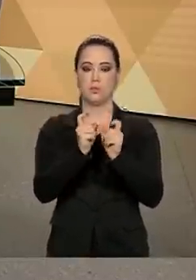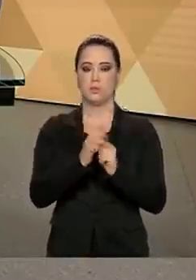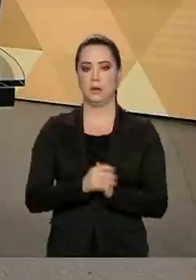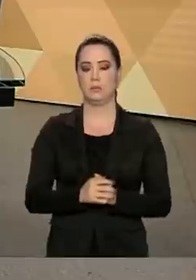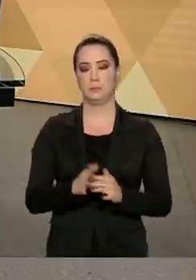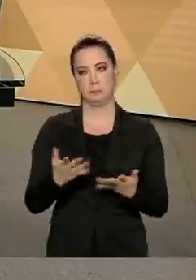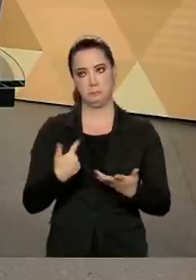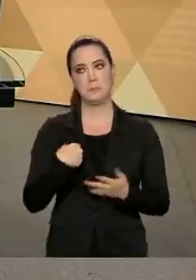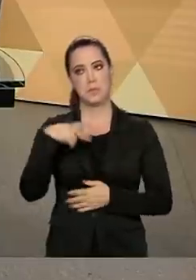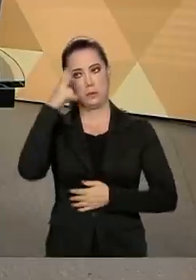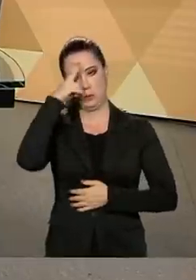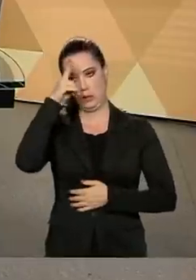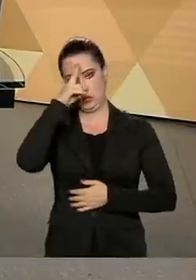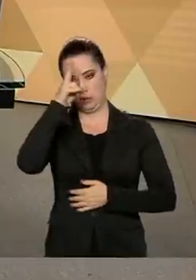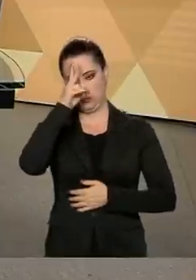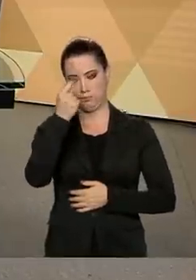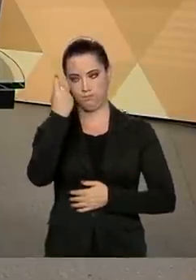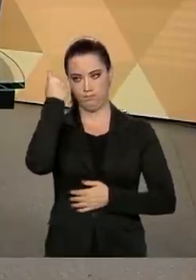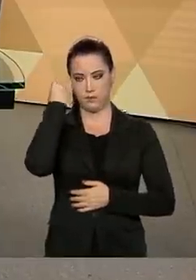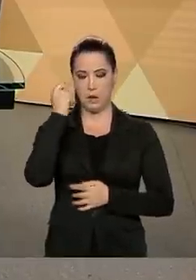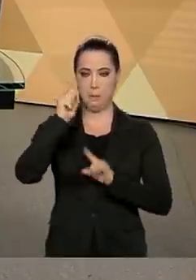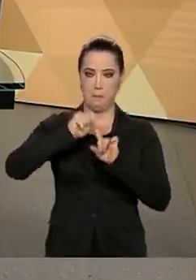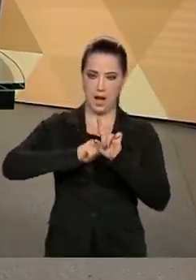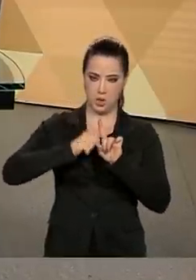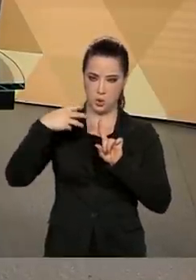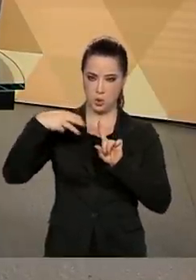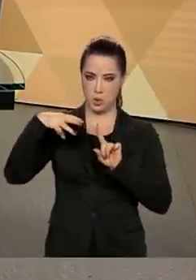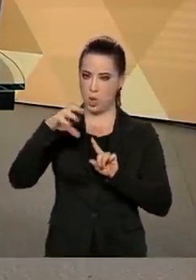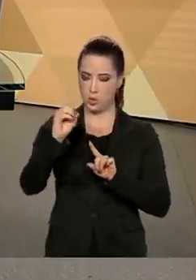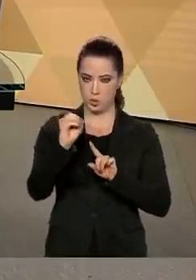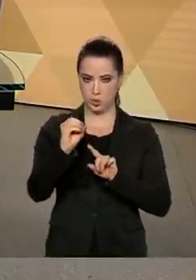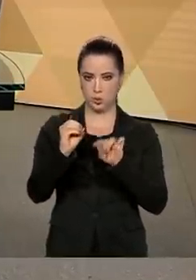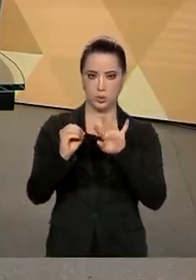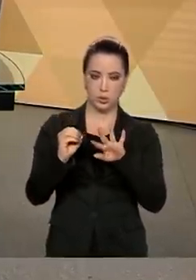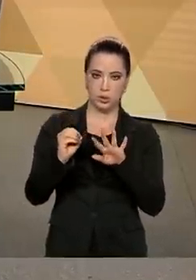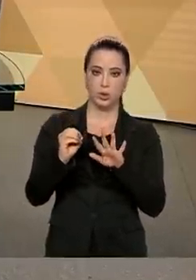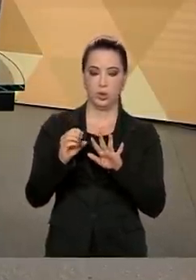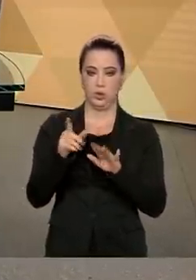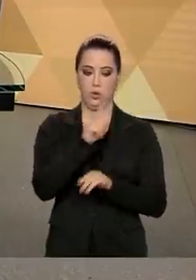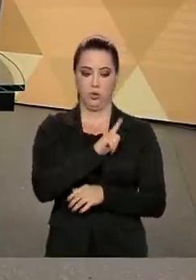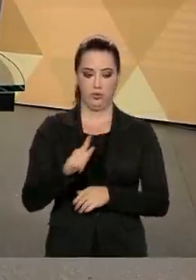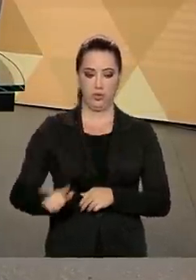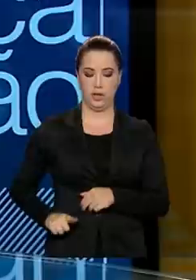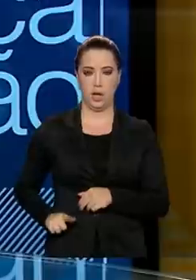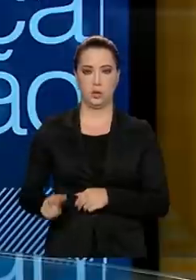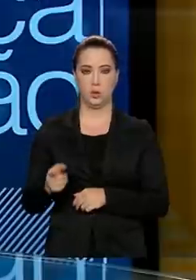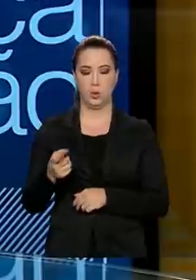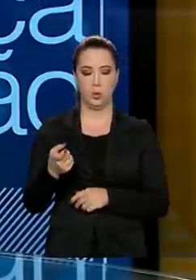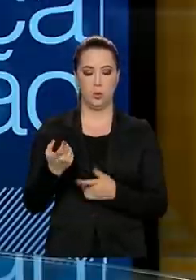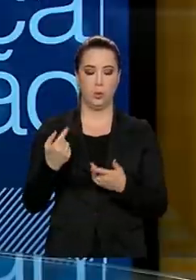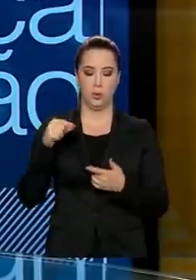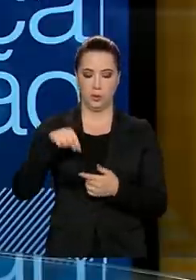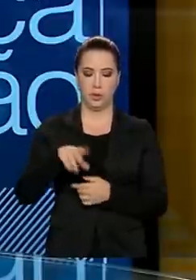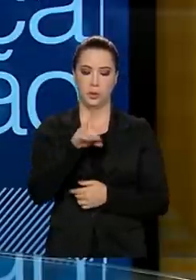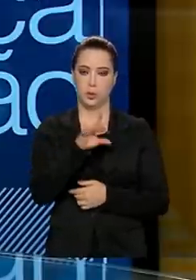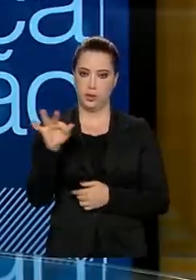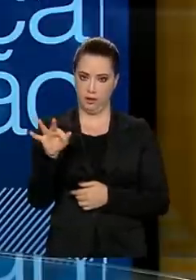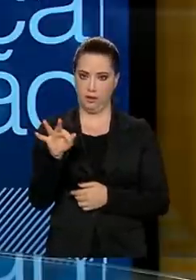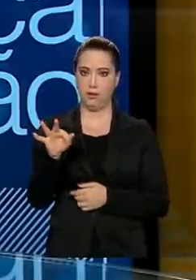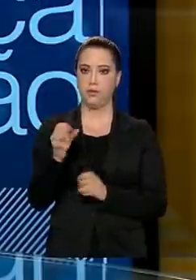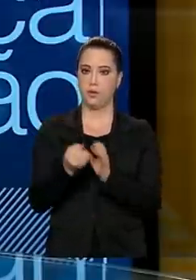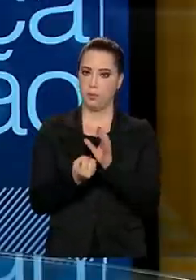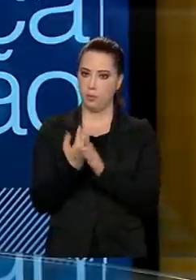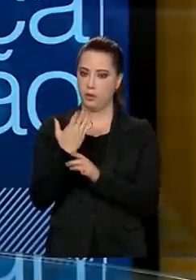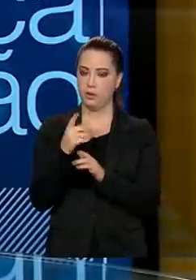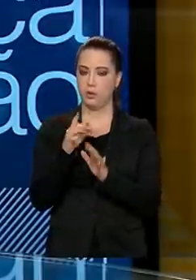Brasília especificamente, o governador Ibanez, ele publicou um decreto e naquele decreto alguns estabelecimentos estavam